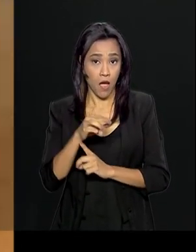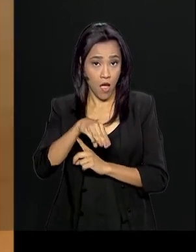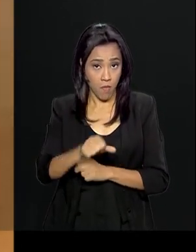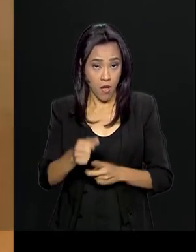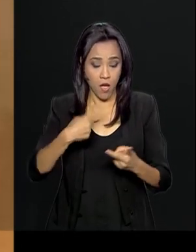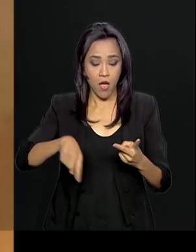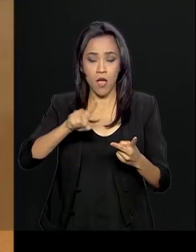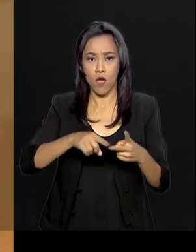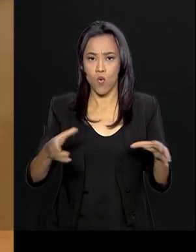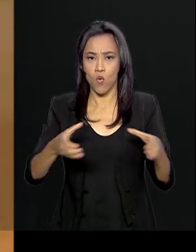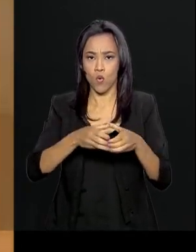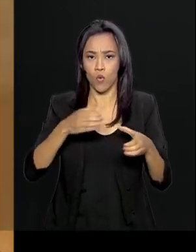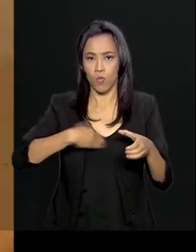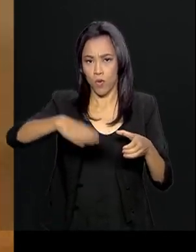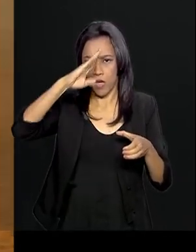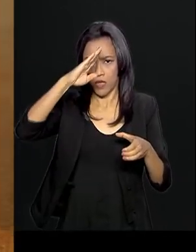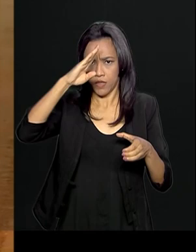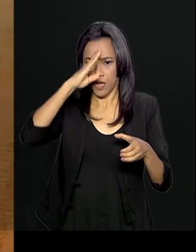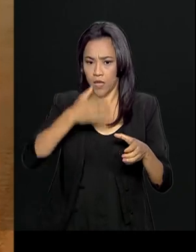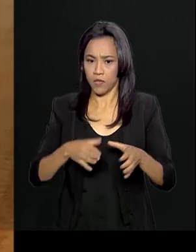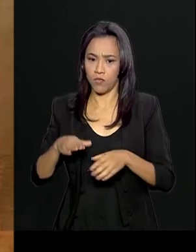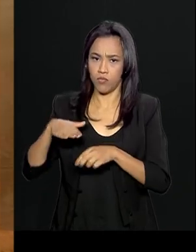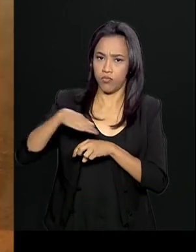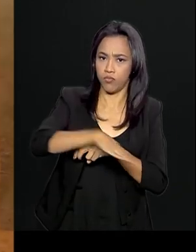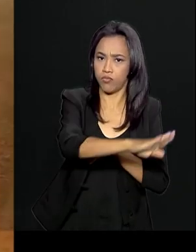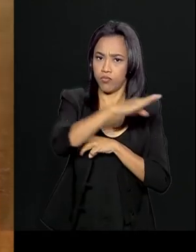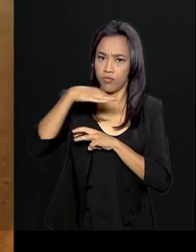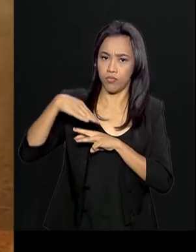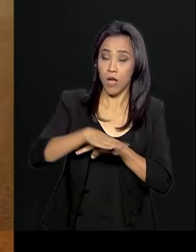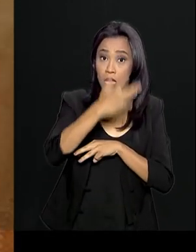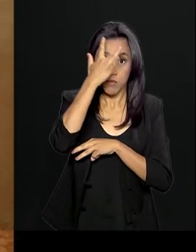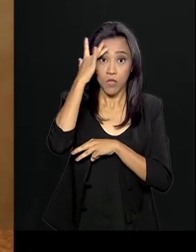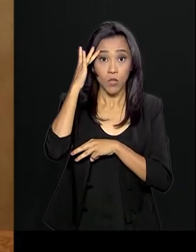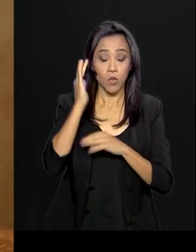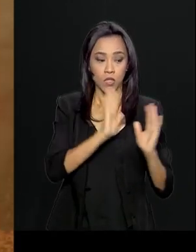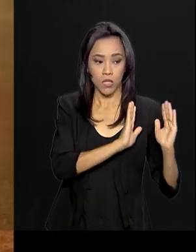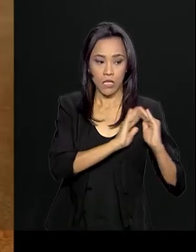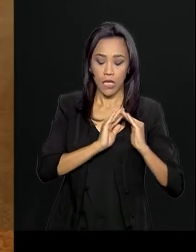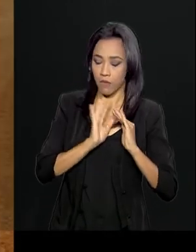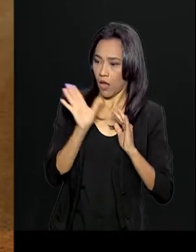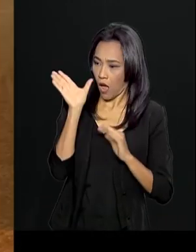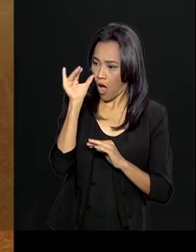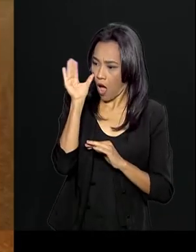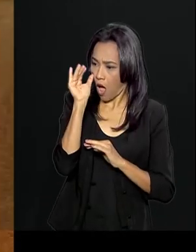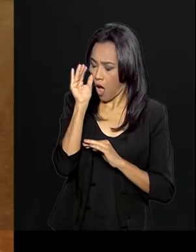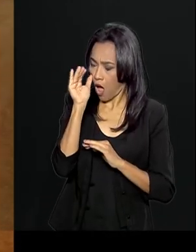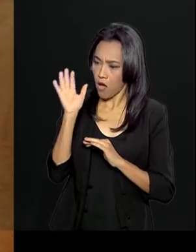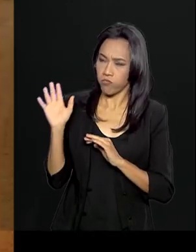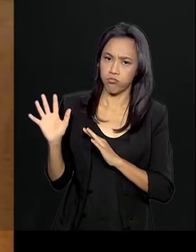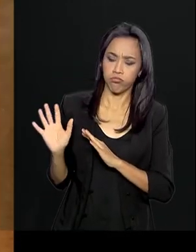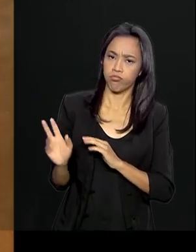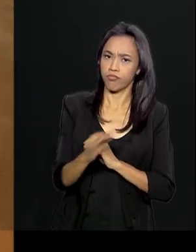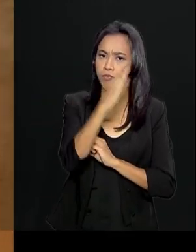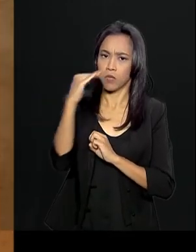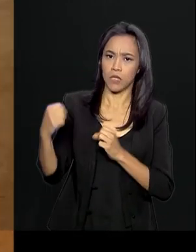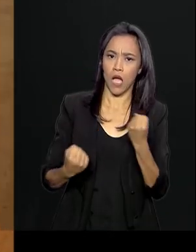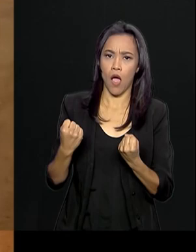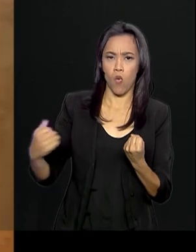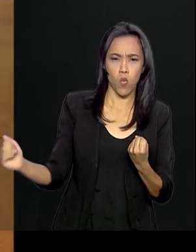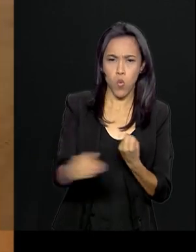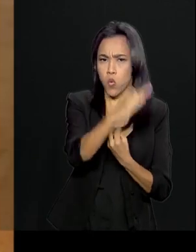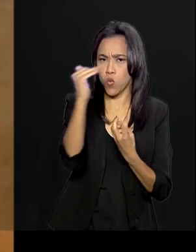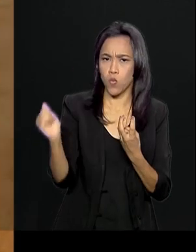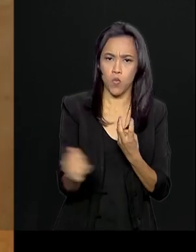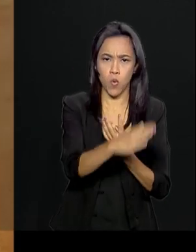Pré-exércita. O comboio chamou a atenção dos moradores de Candeias do Jamari, município de Rondônia. Vários